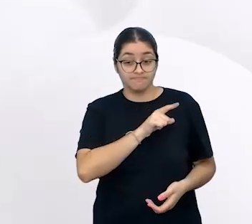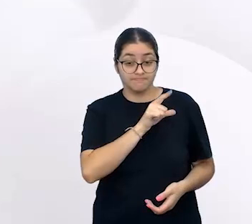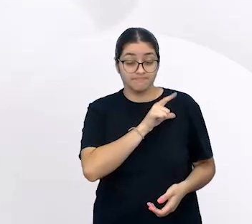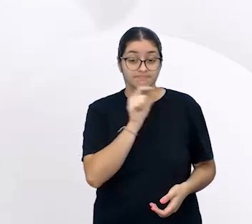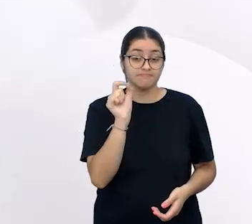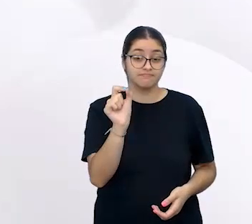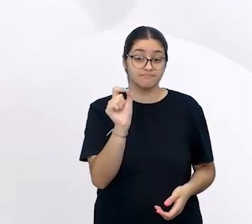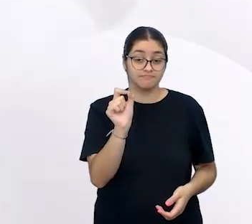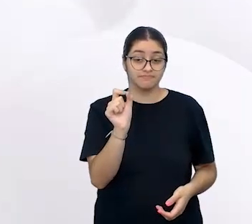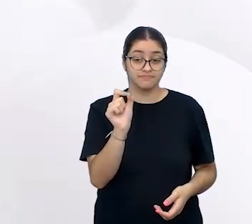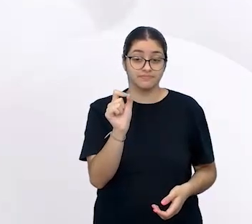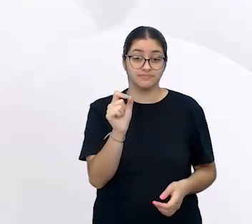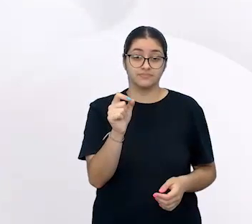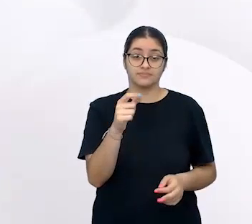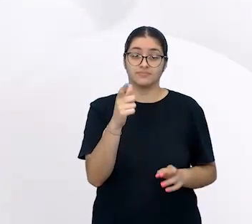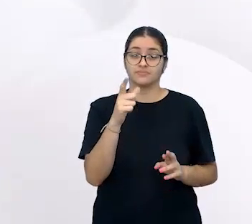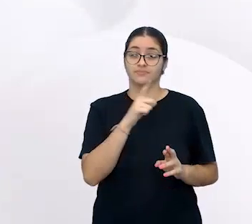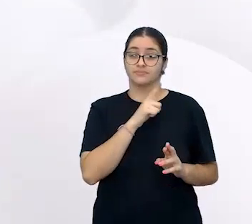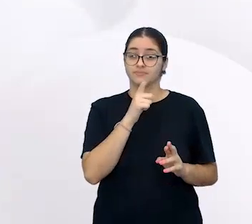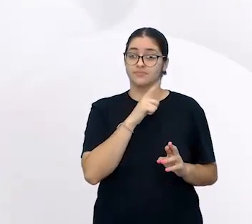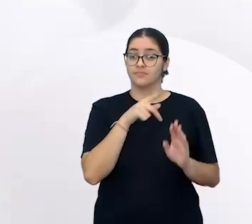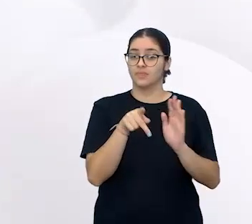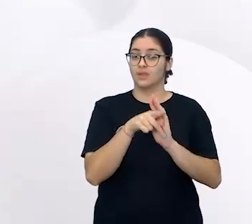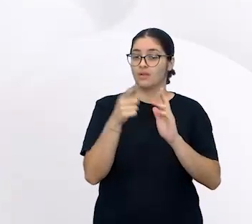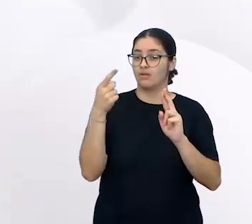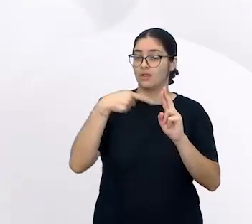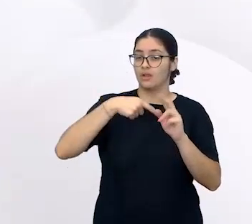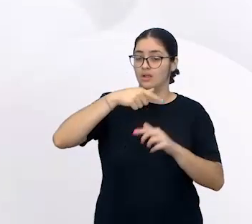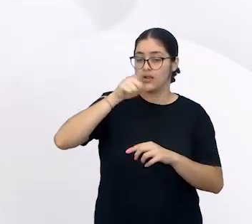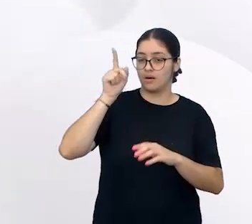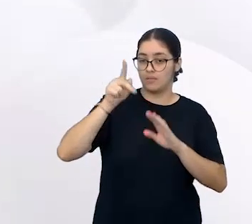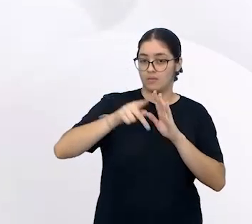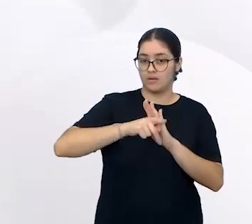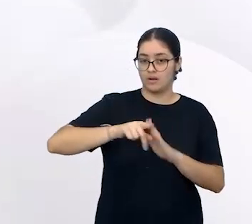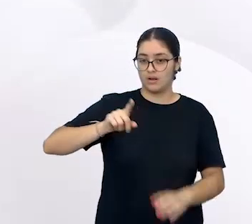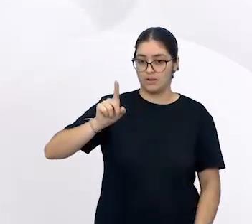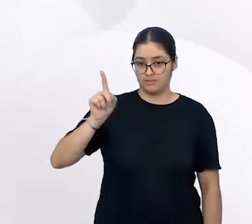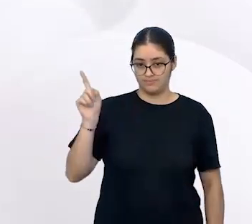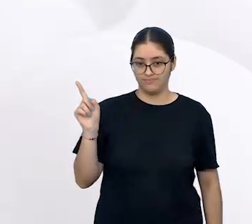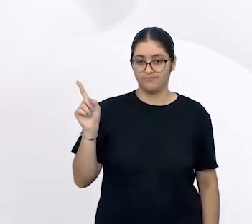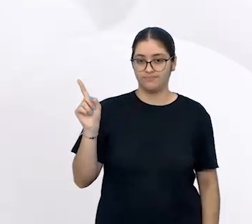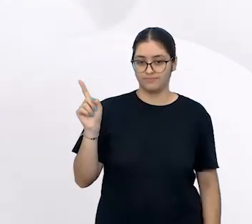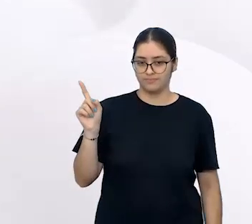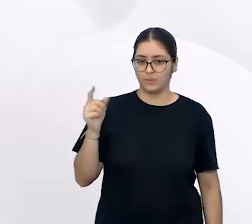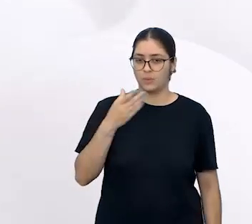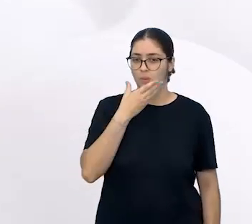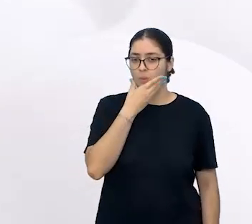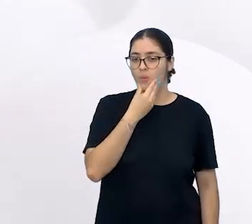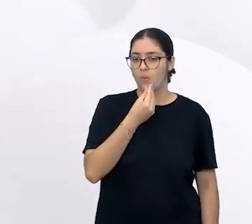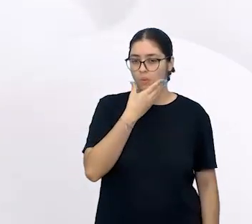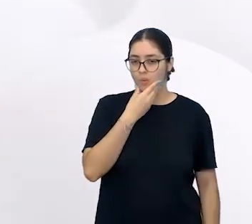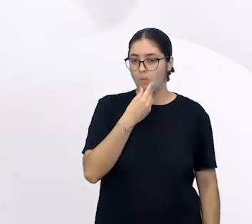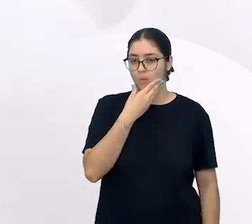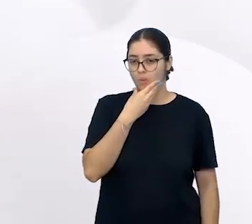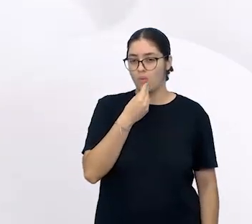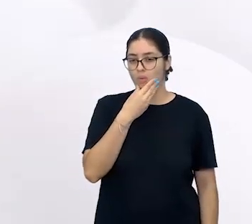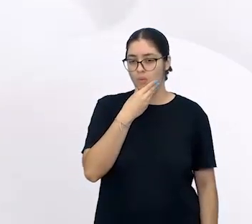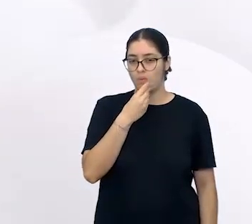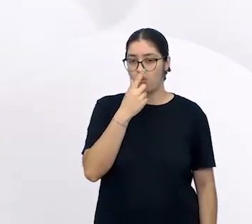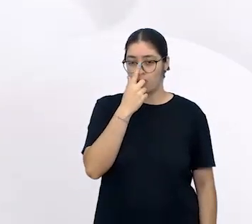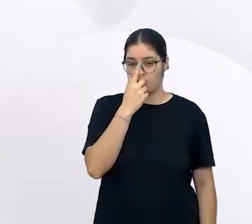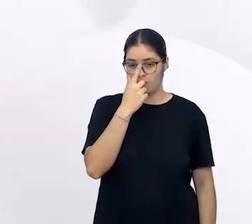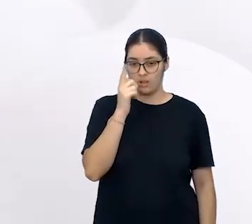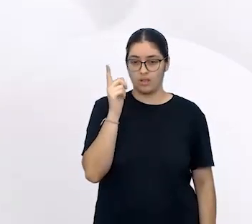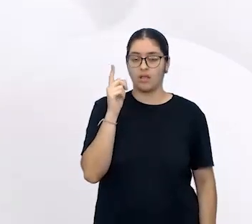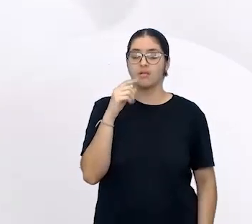referencial para o nosso trabalho, Ferreiro, Teberowski, que buscaram, através da psicogênese da